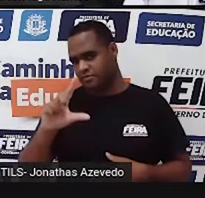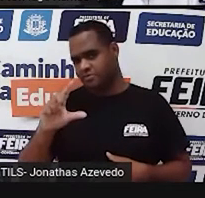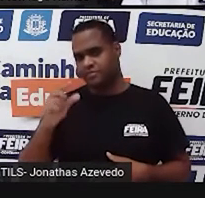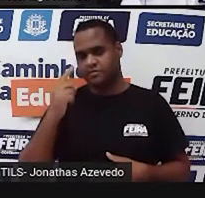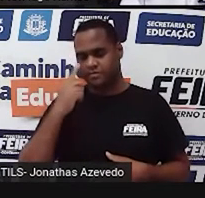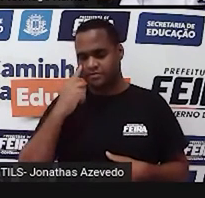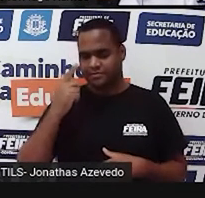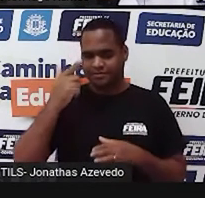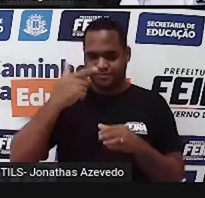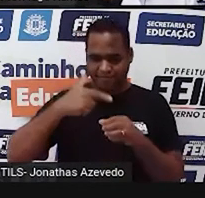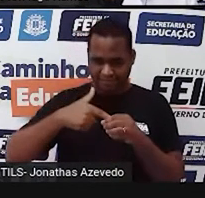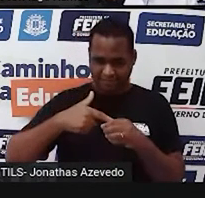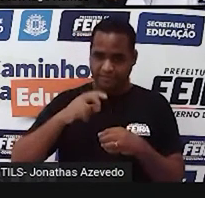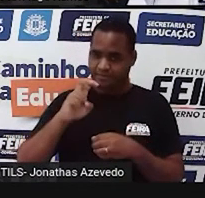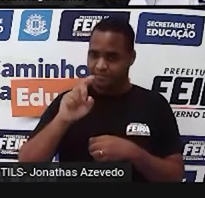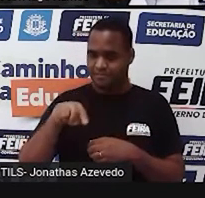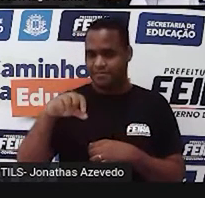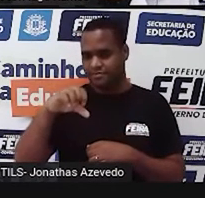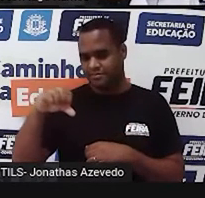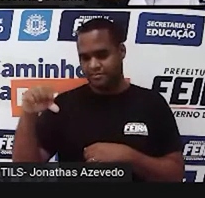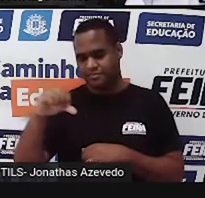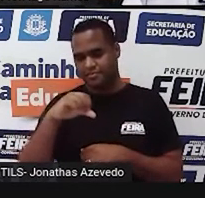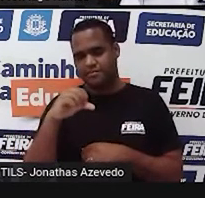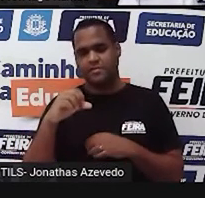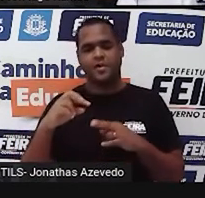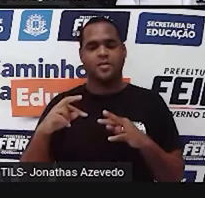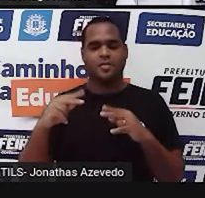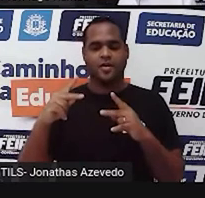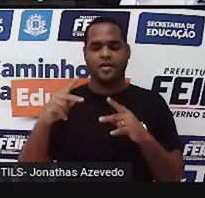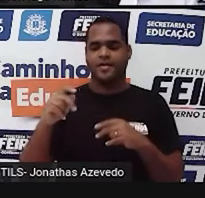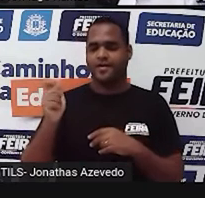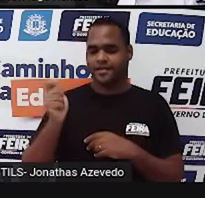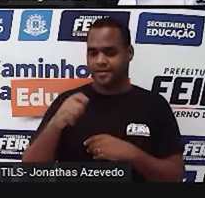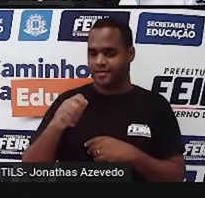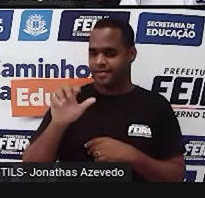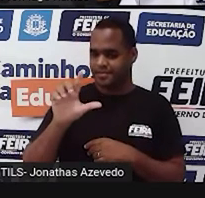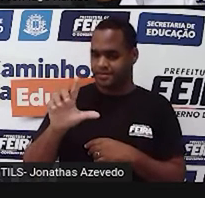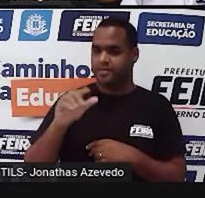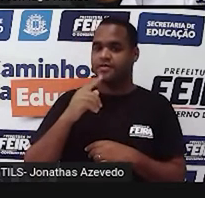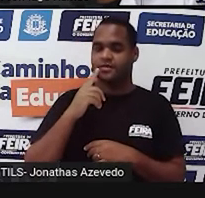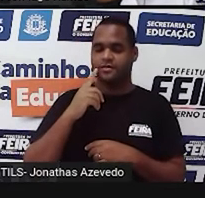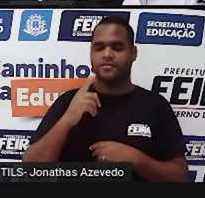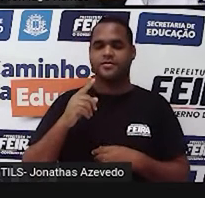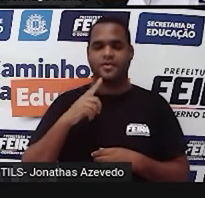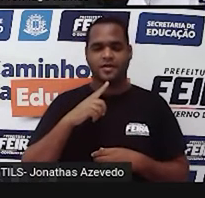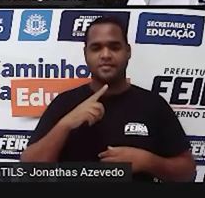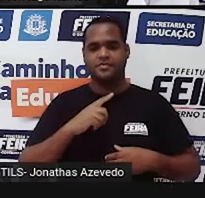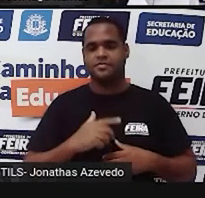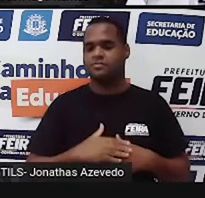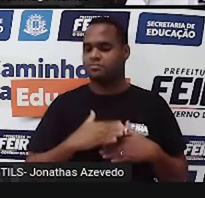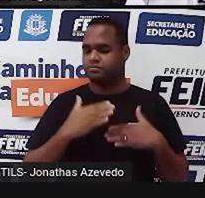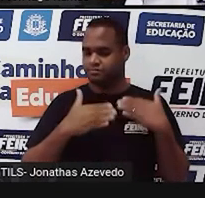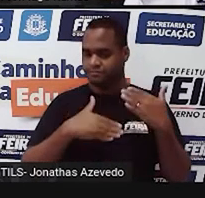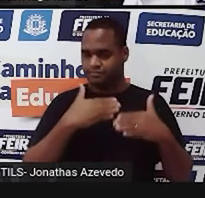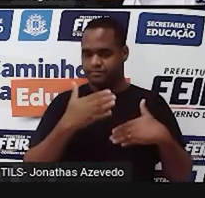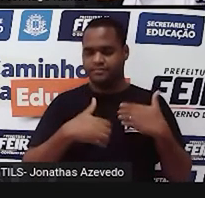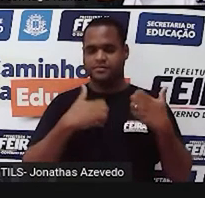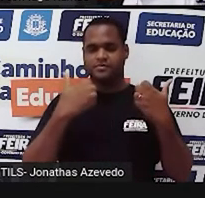aí já vai R 5,99 para cada litro desses dois litros. E assim